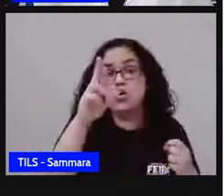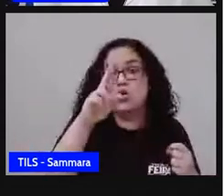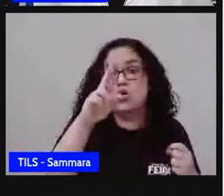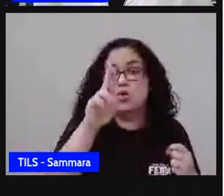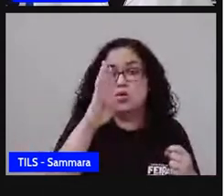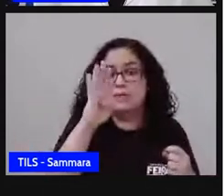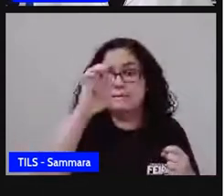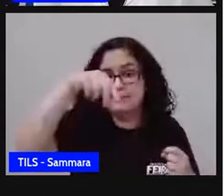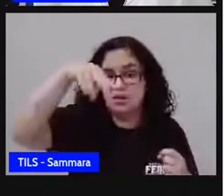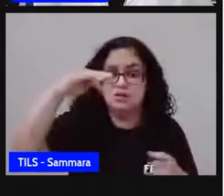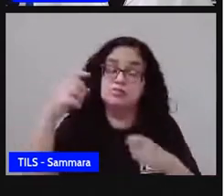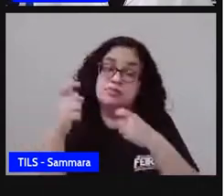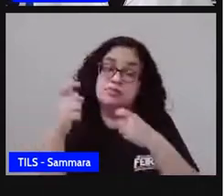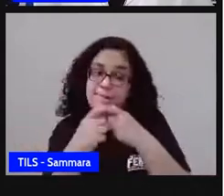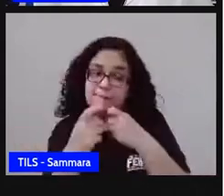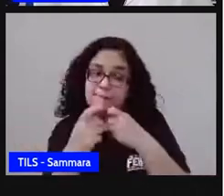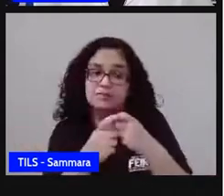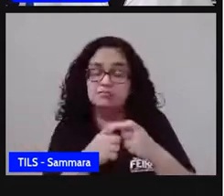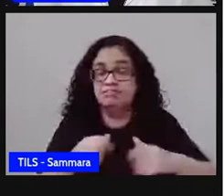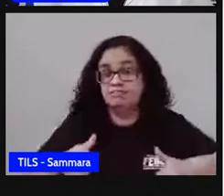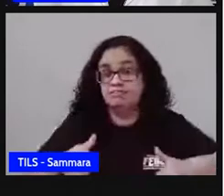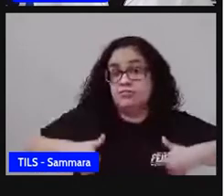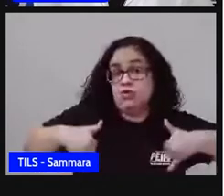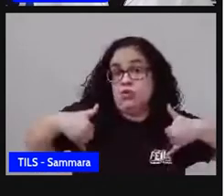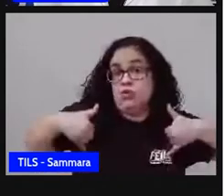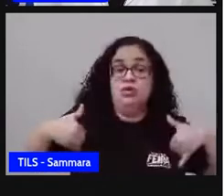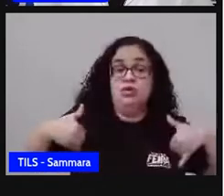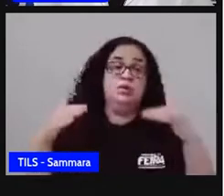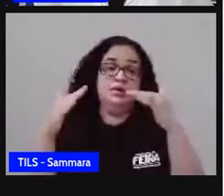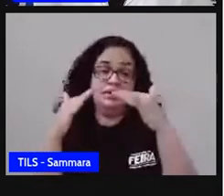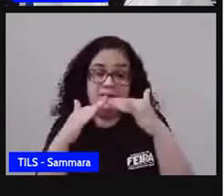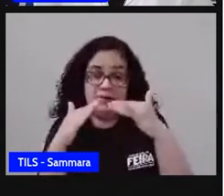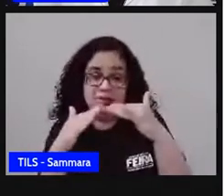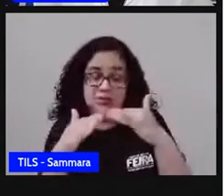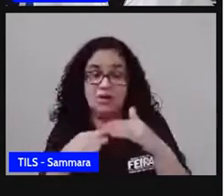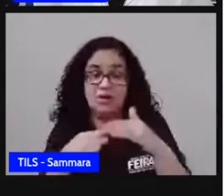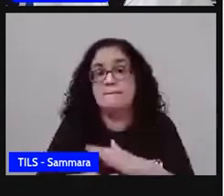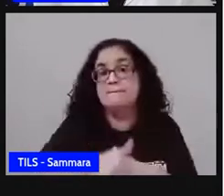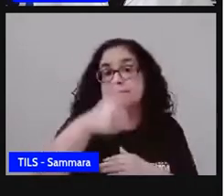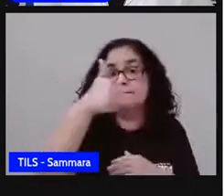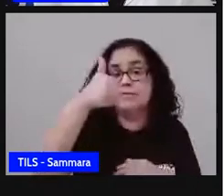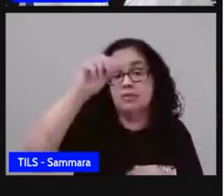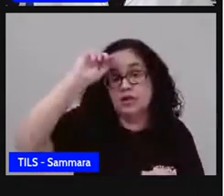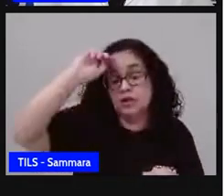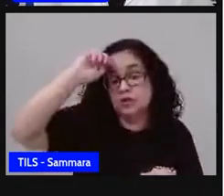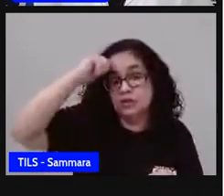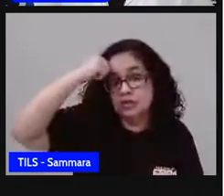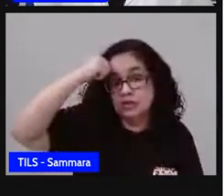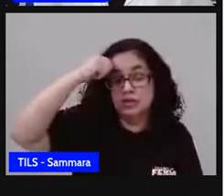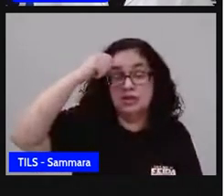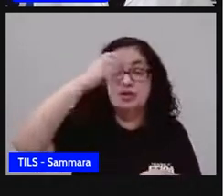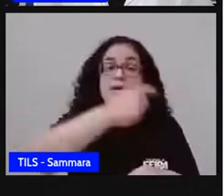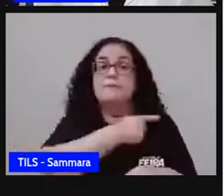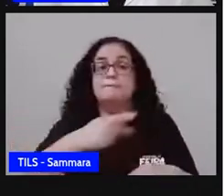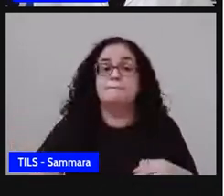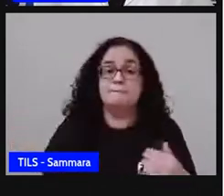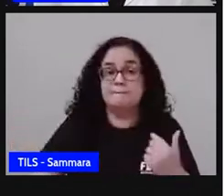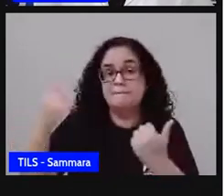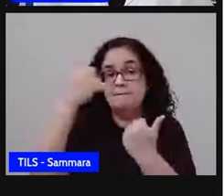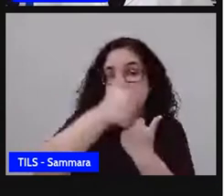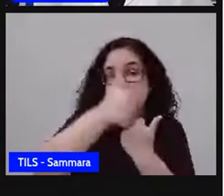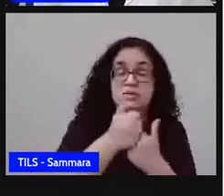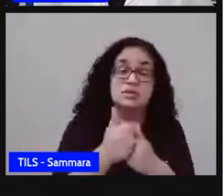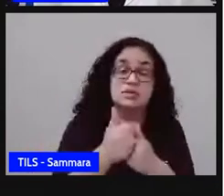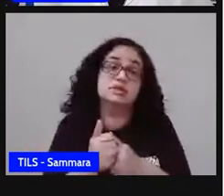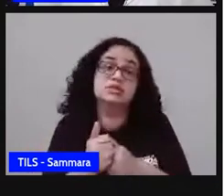doutor Rubens. Orgulho da casa, entrou para a história sendo o primeiro negro presidente de uma grande empresa de plano